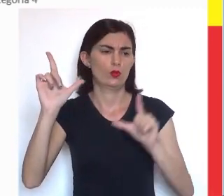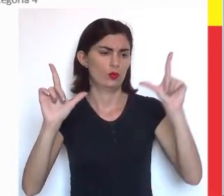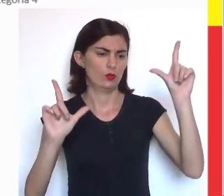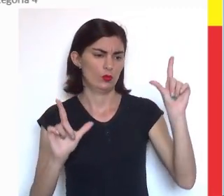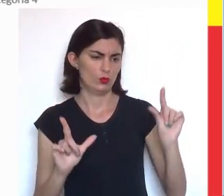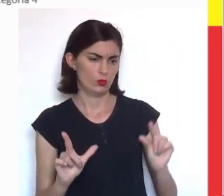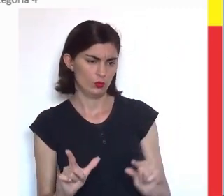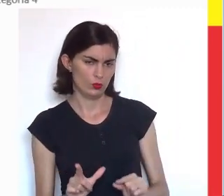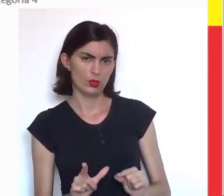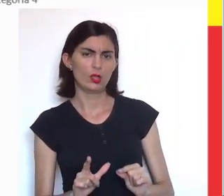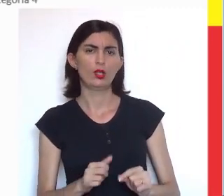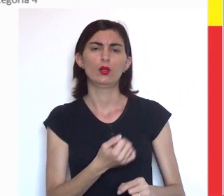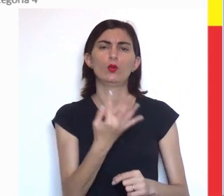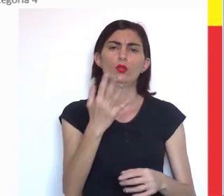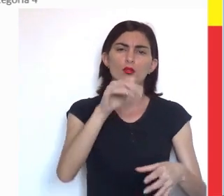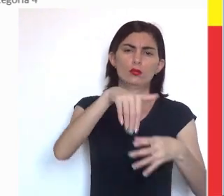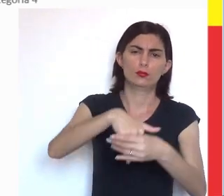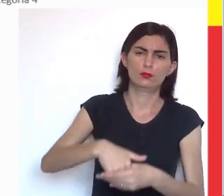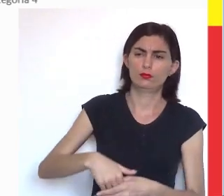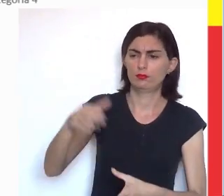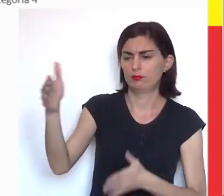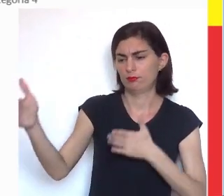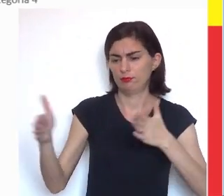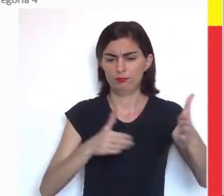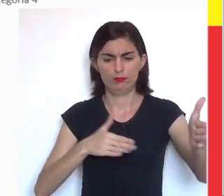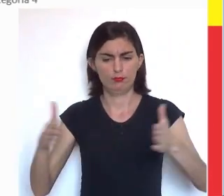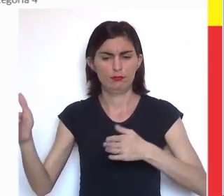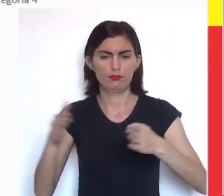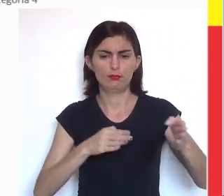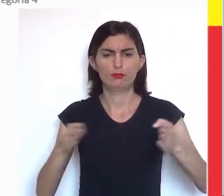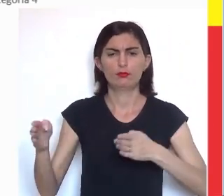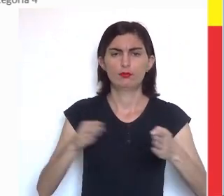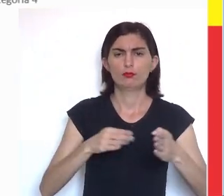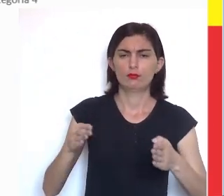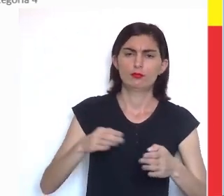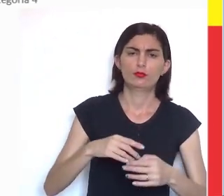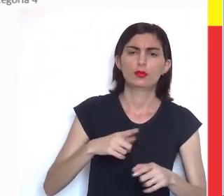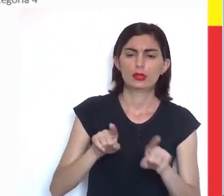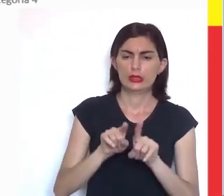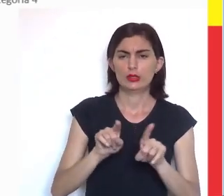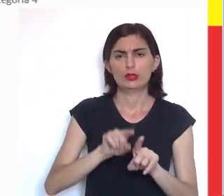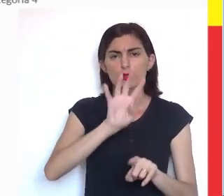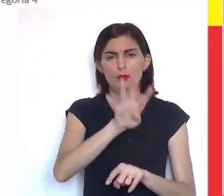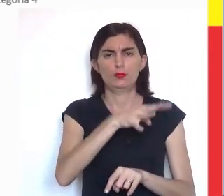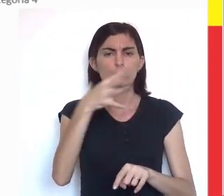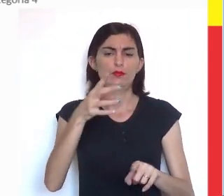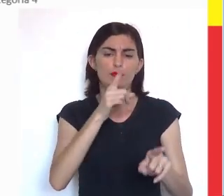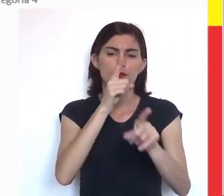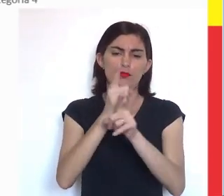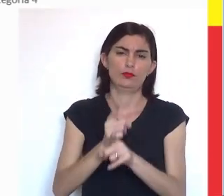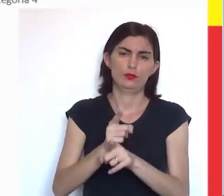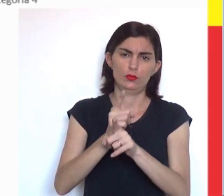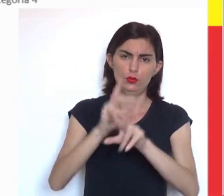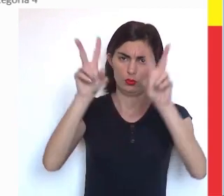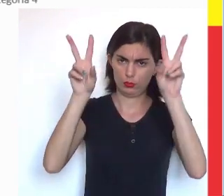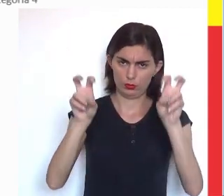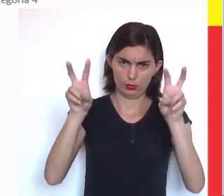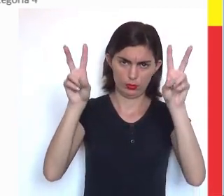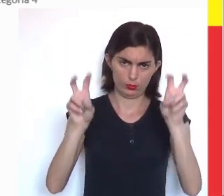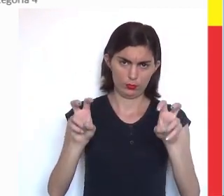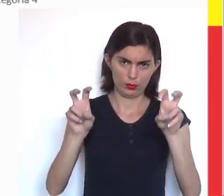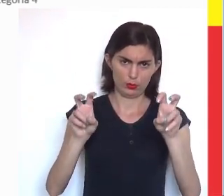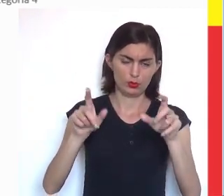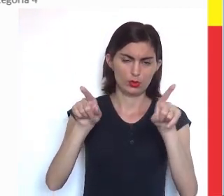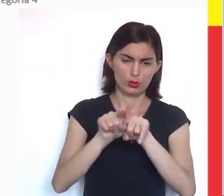ou decréscimo de um certo período. Também nesse gráfico, nós iremos encontrar o